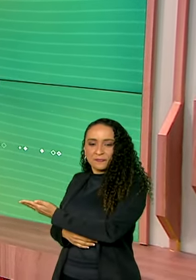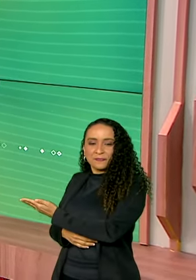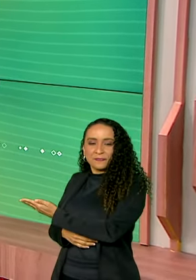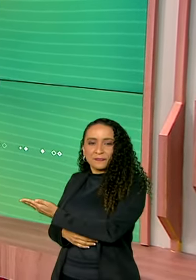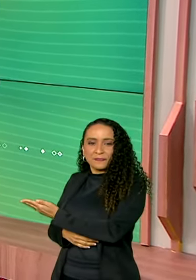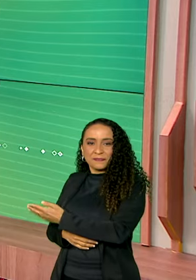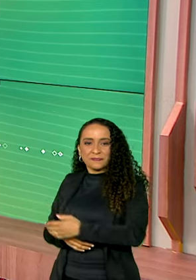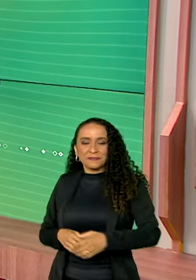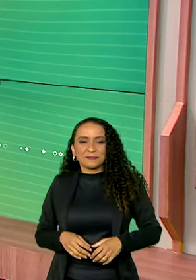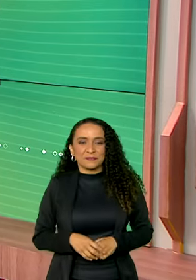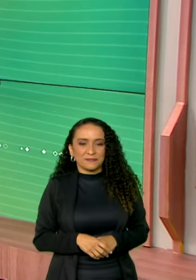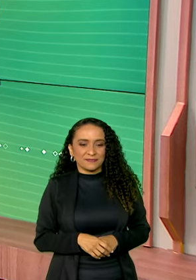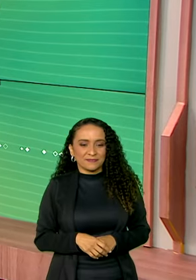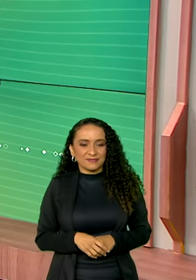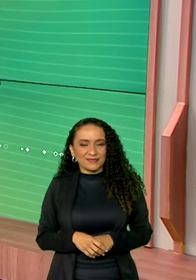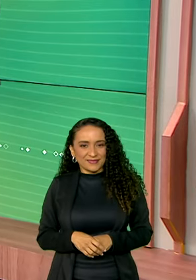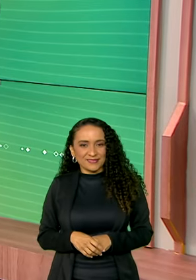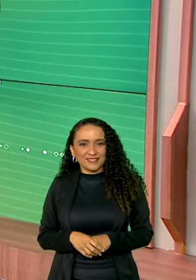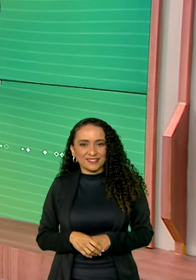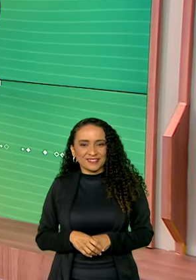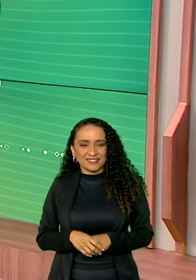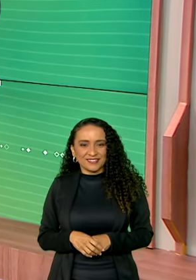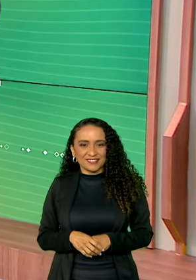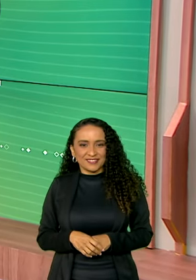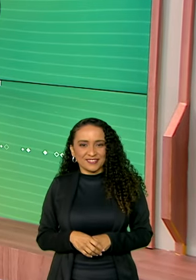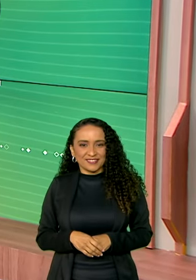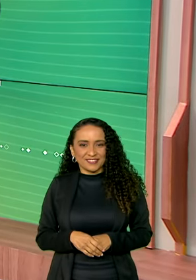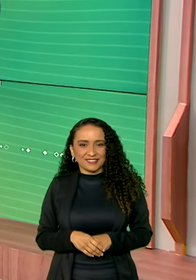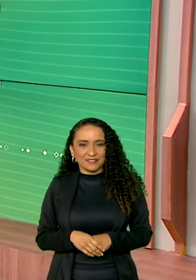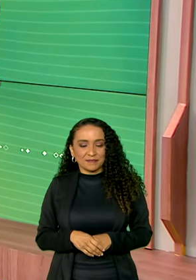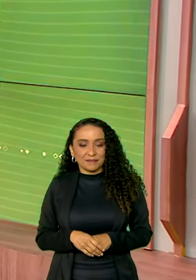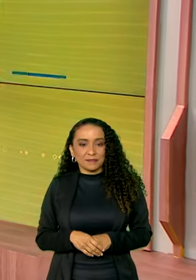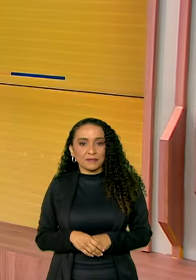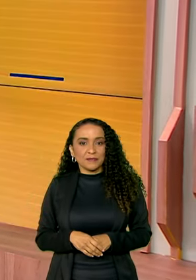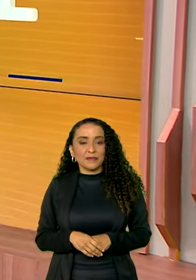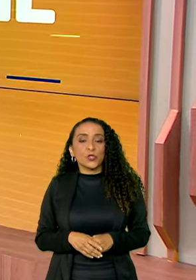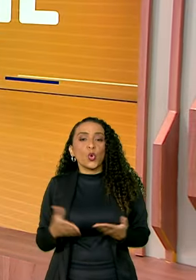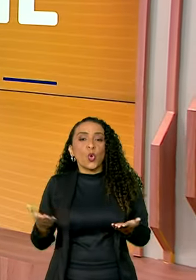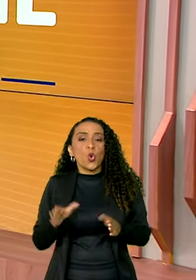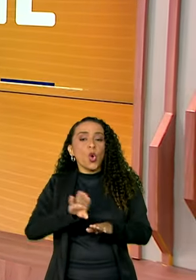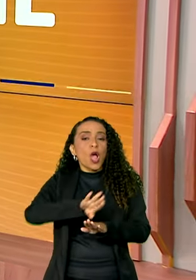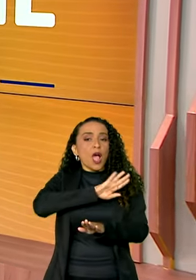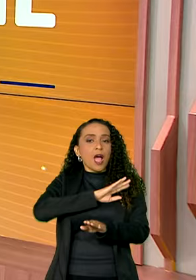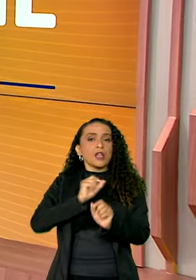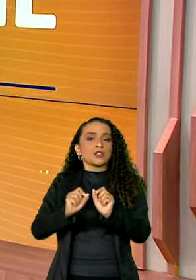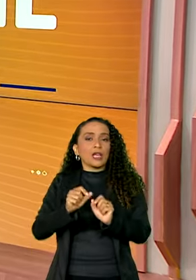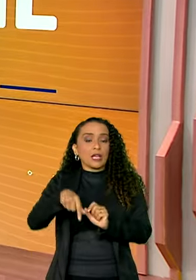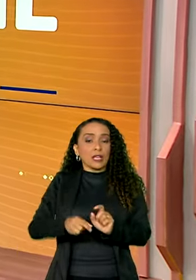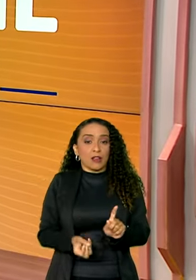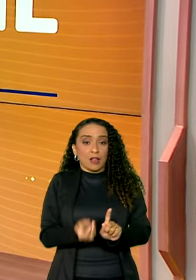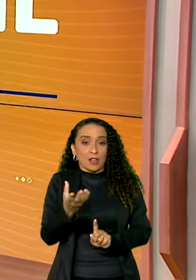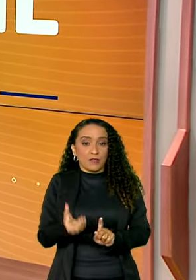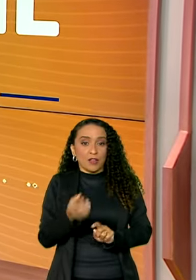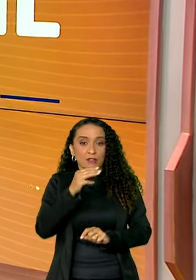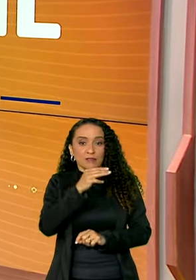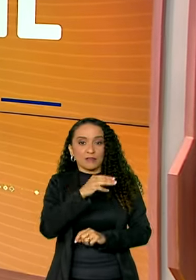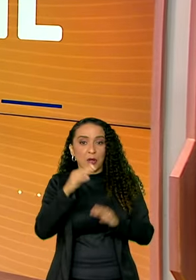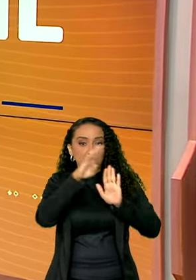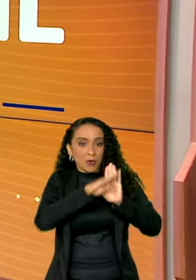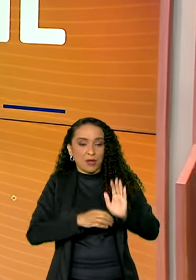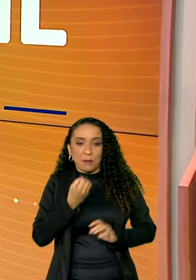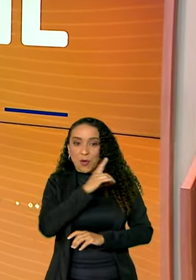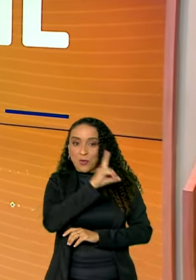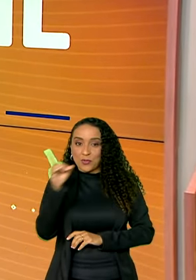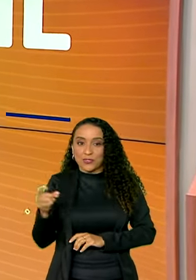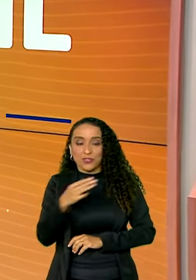.br barra comunica.br. E hoje, mais cedo, aqui no Canal GOV, o programa Bom Dia,